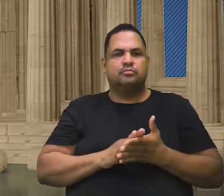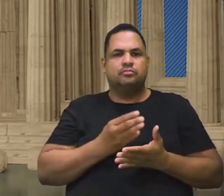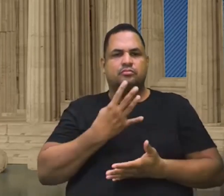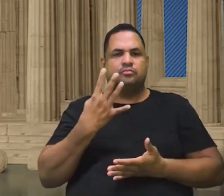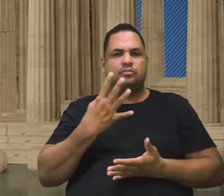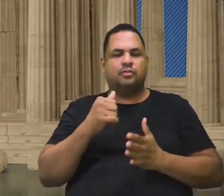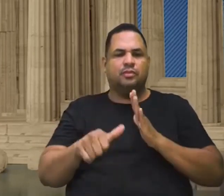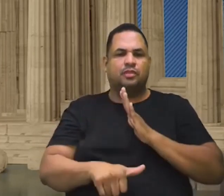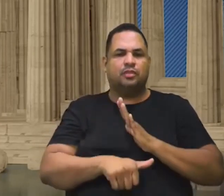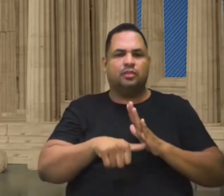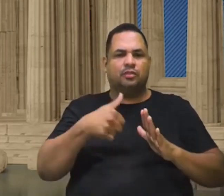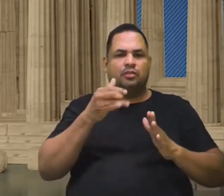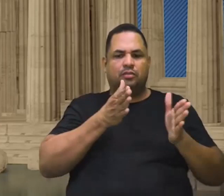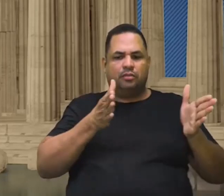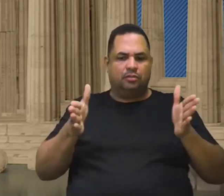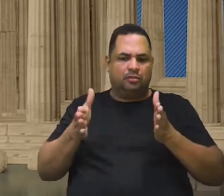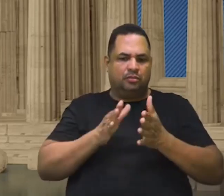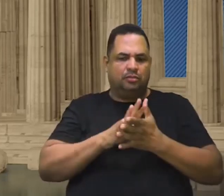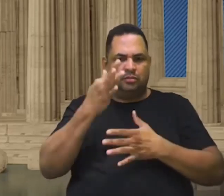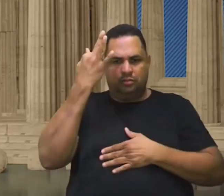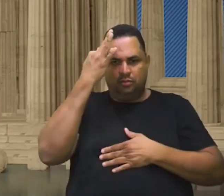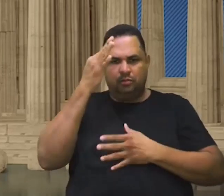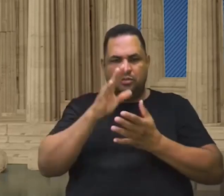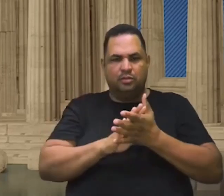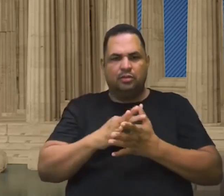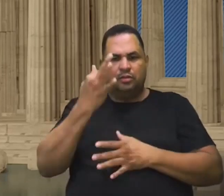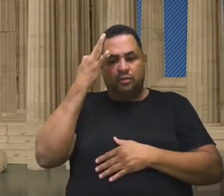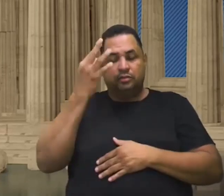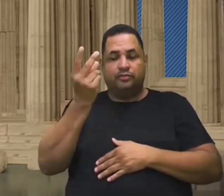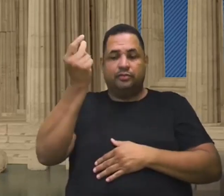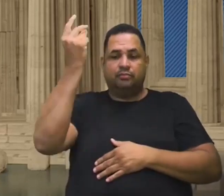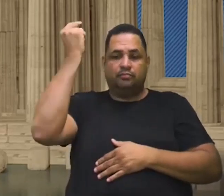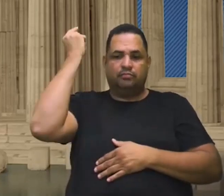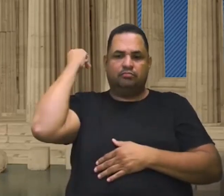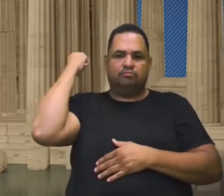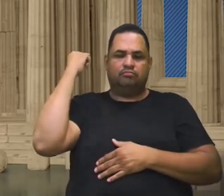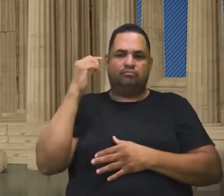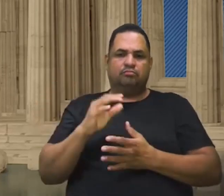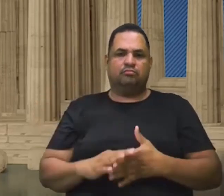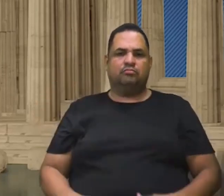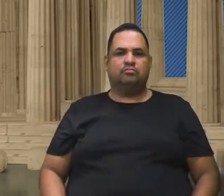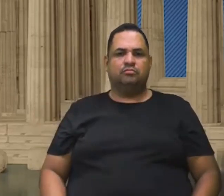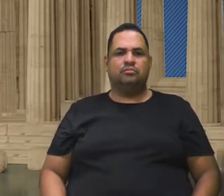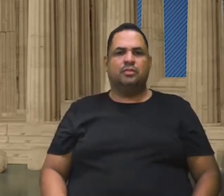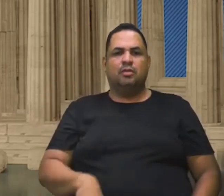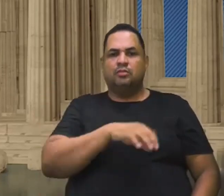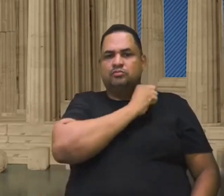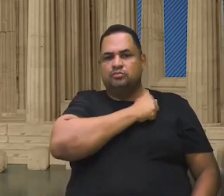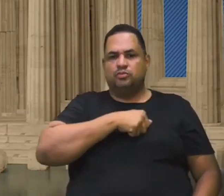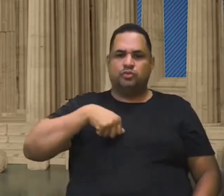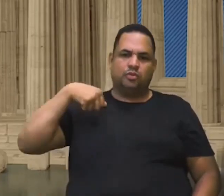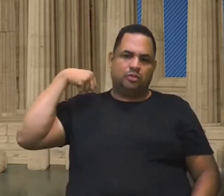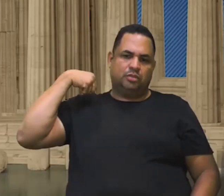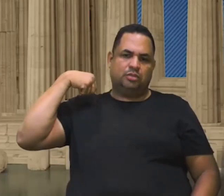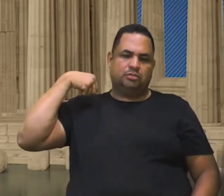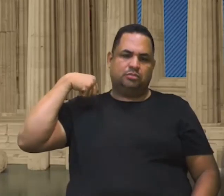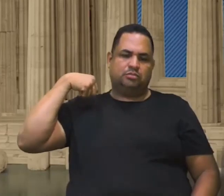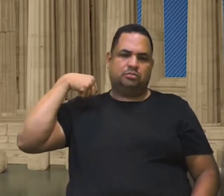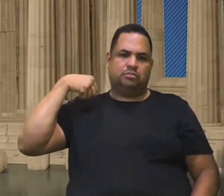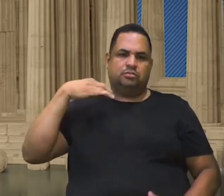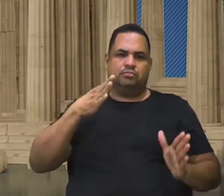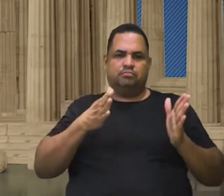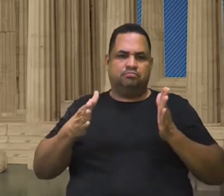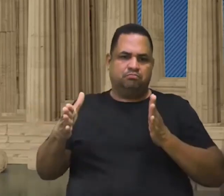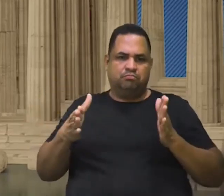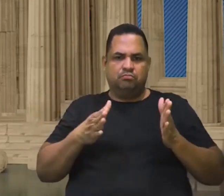quatro primeiros períodos da filosofia antiga. E um deles é o socrático, O